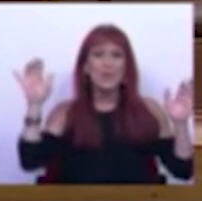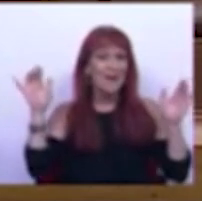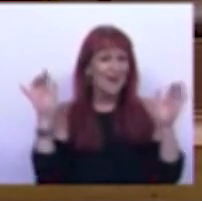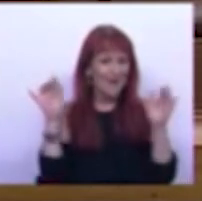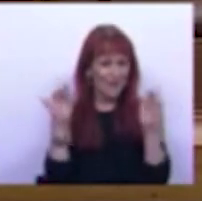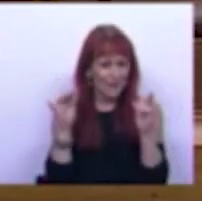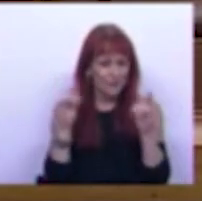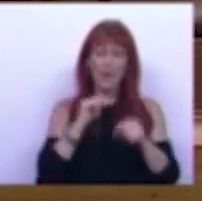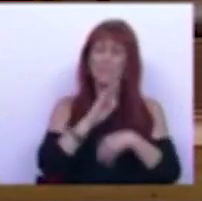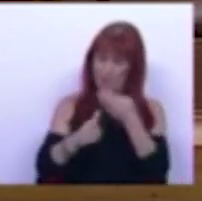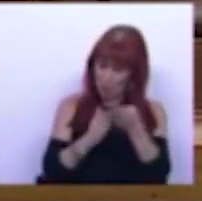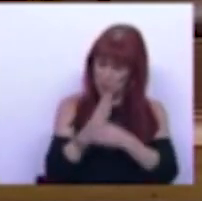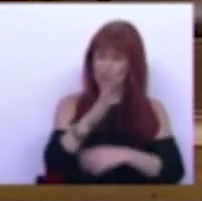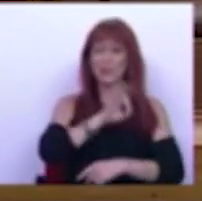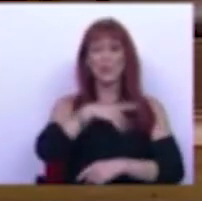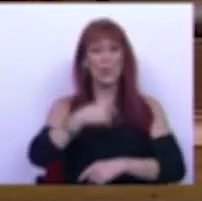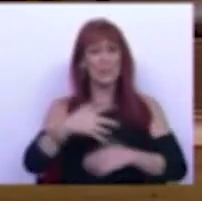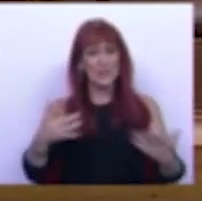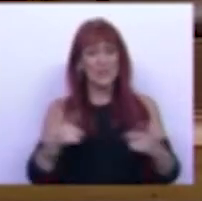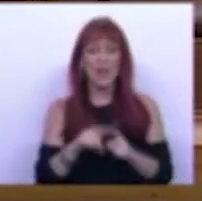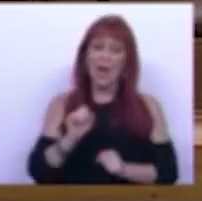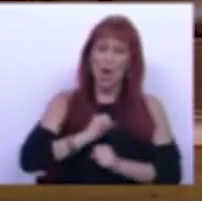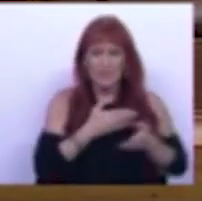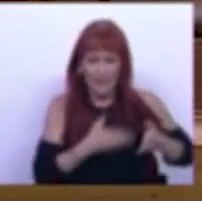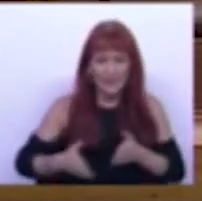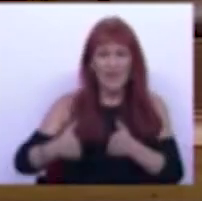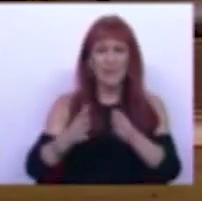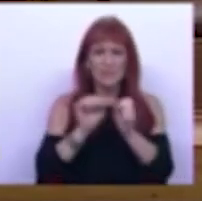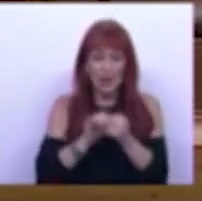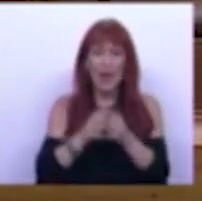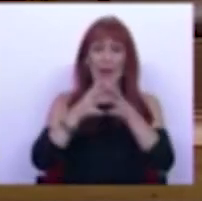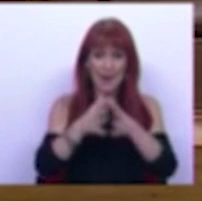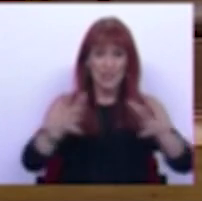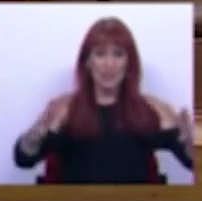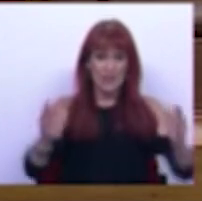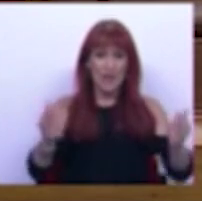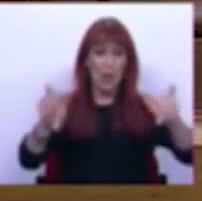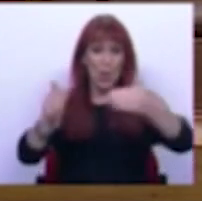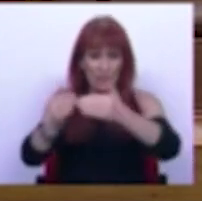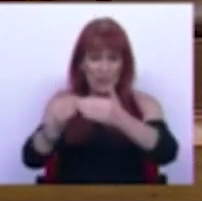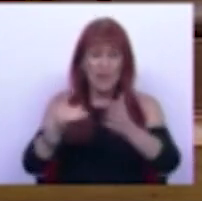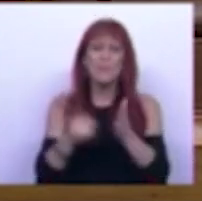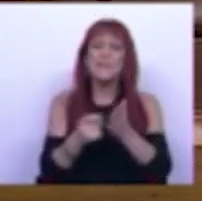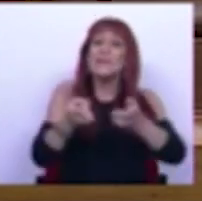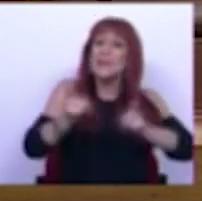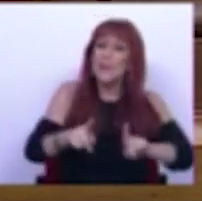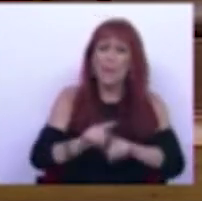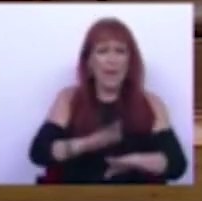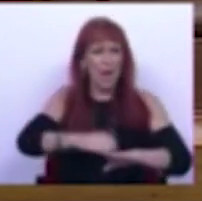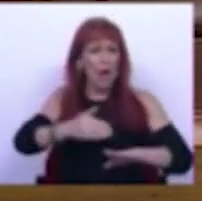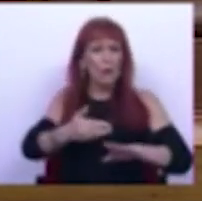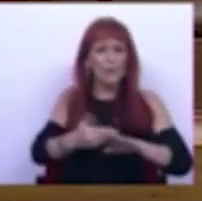Para continuarmos, Sr. Presidente, a nossa trajetória de crescimento e convergência precisamos também de